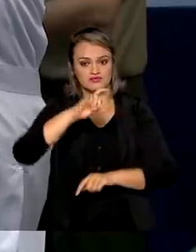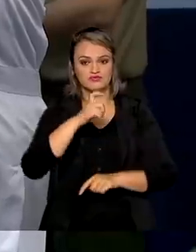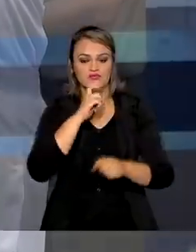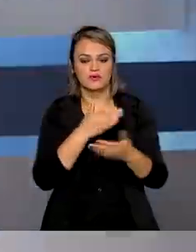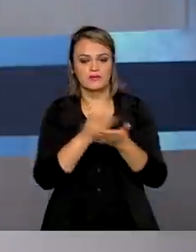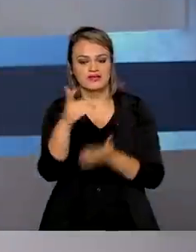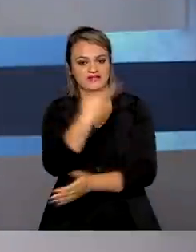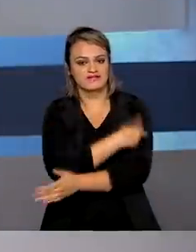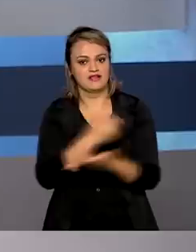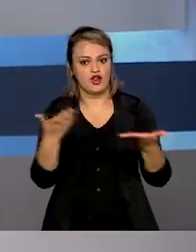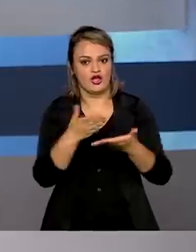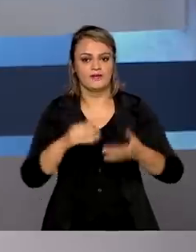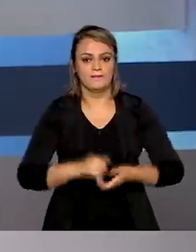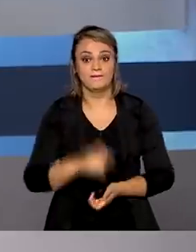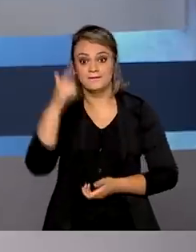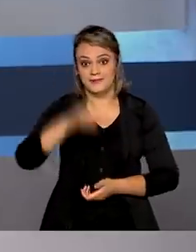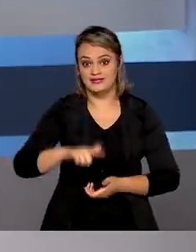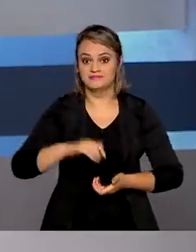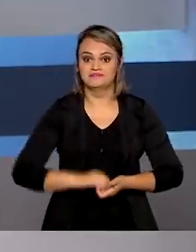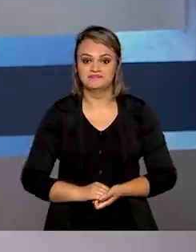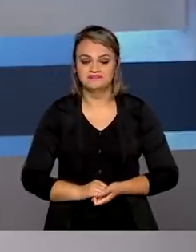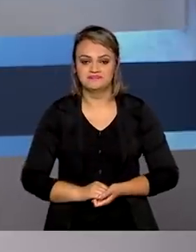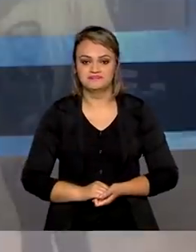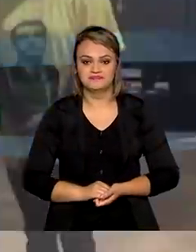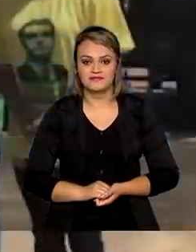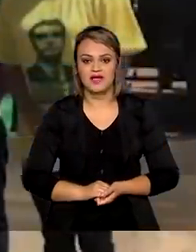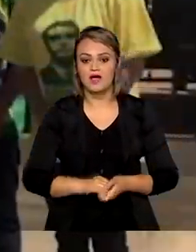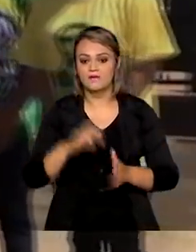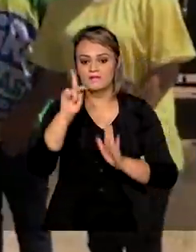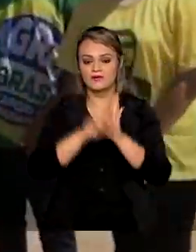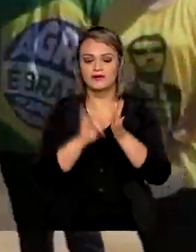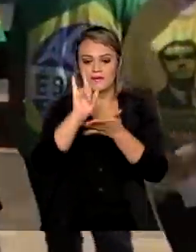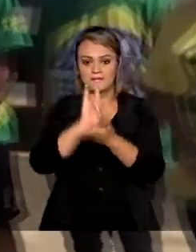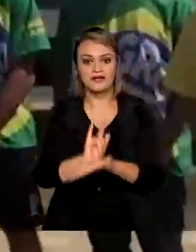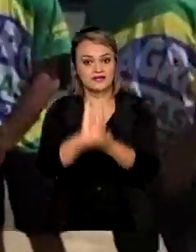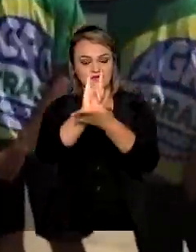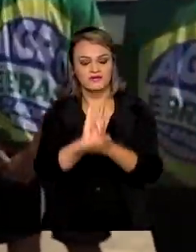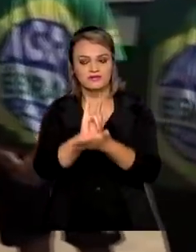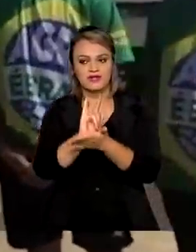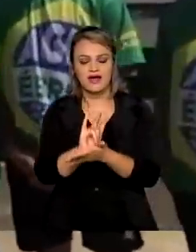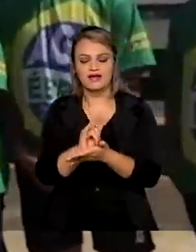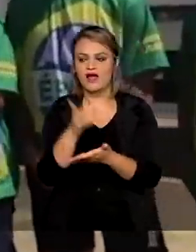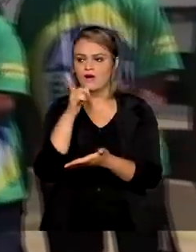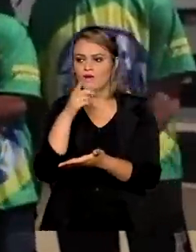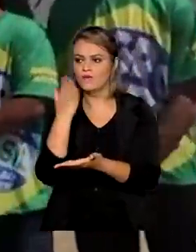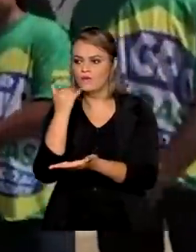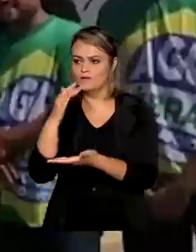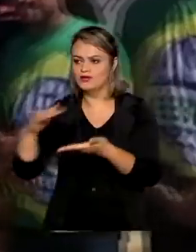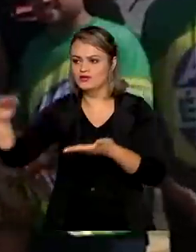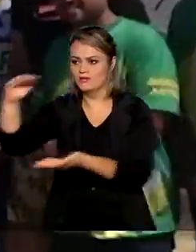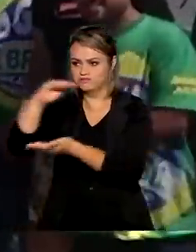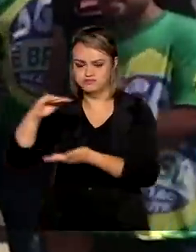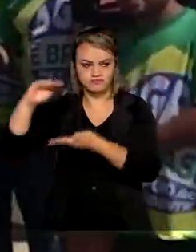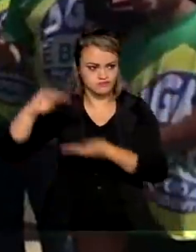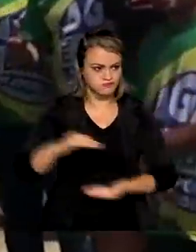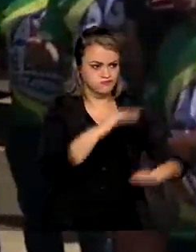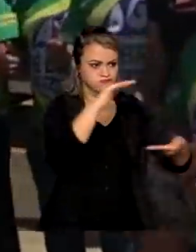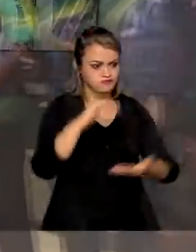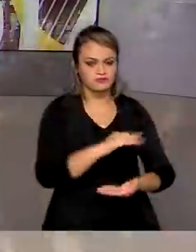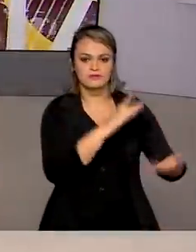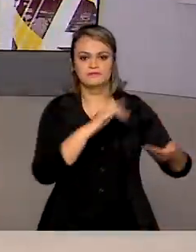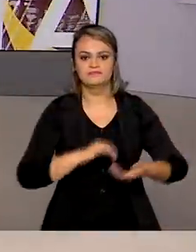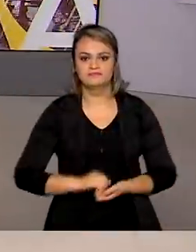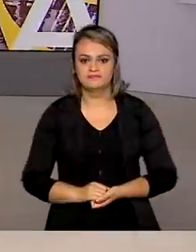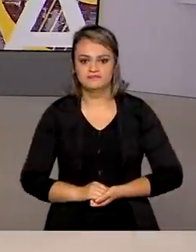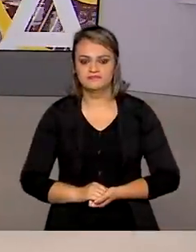ser vacinados. E veja também. Programa Pátria Voluntária recebe toneladas de alimentos de ruralistas.